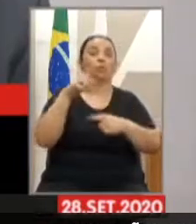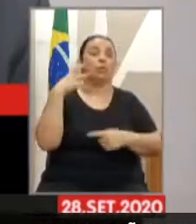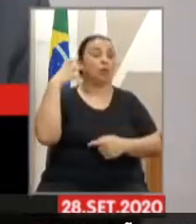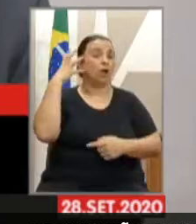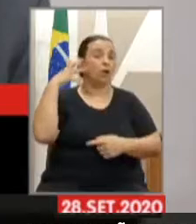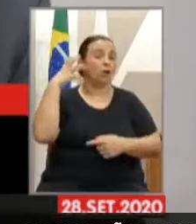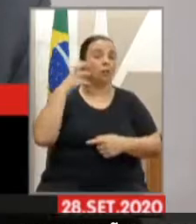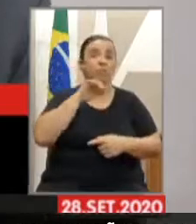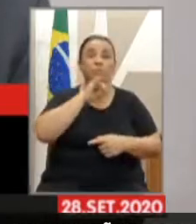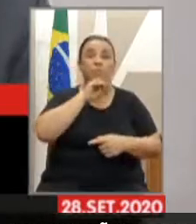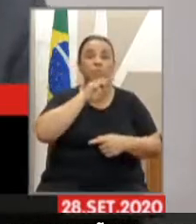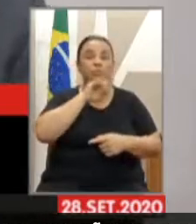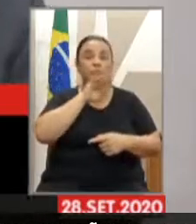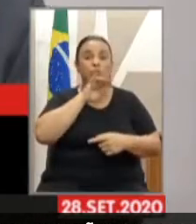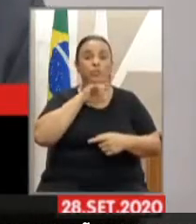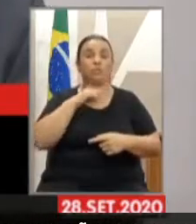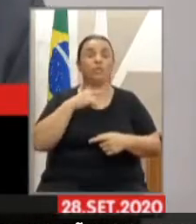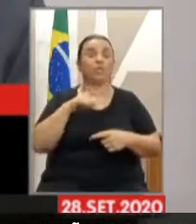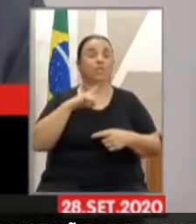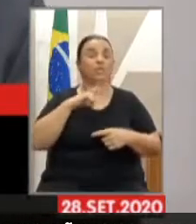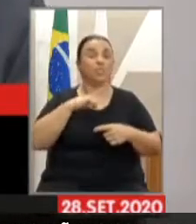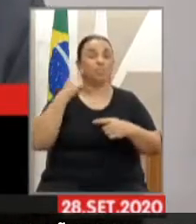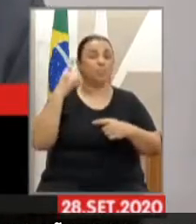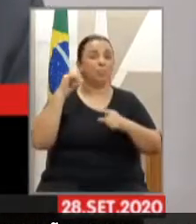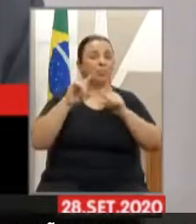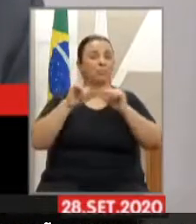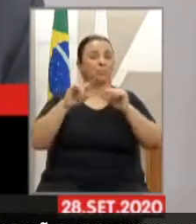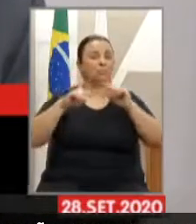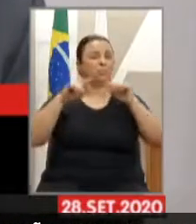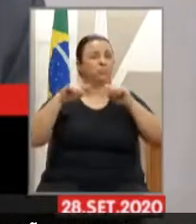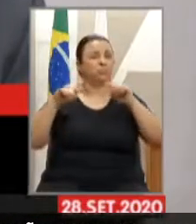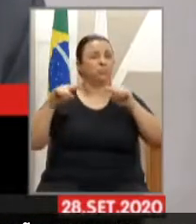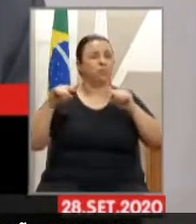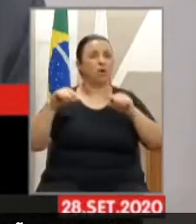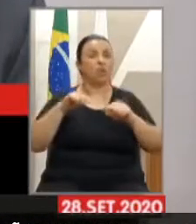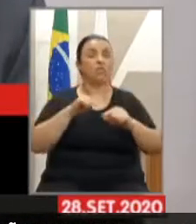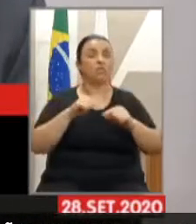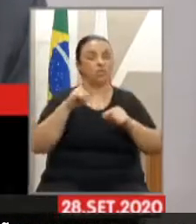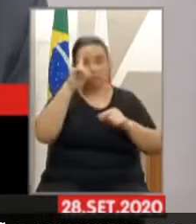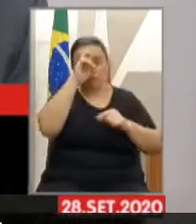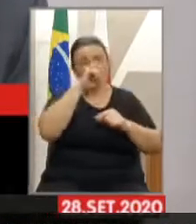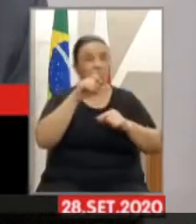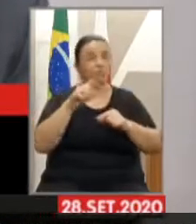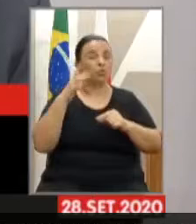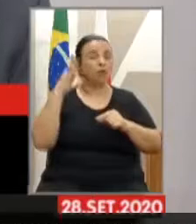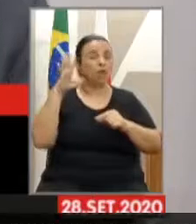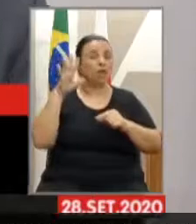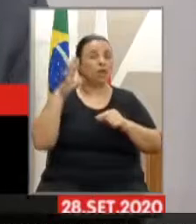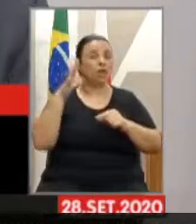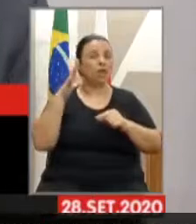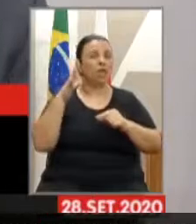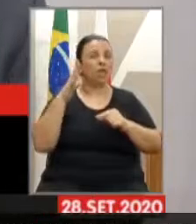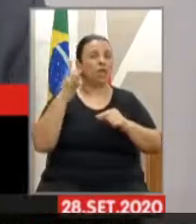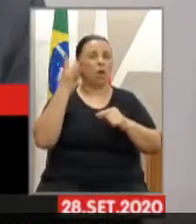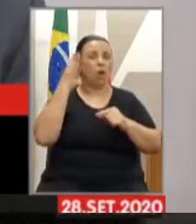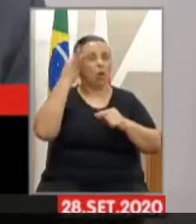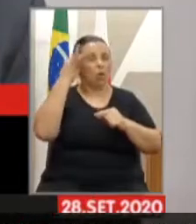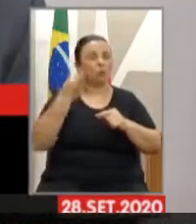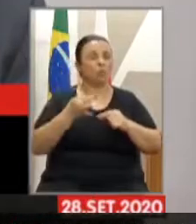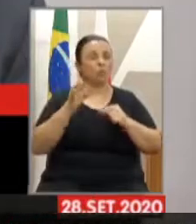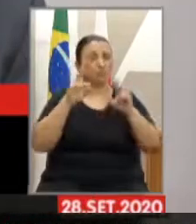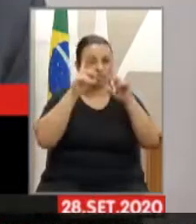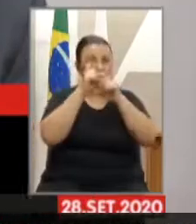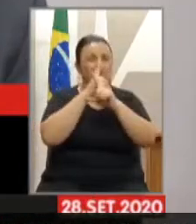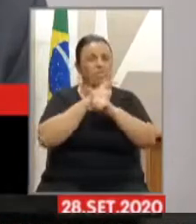ruim, ele está com muito cheiro, a gente está tendo dificuldade de entender, tá? Agradeço demais, agradeço demais a sua